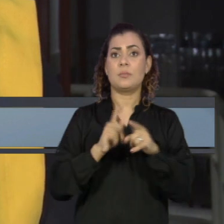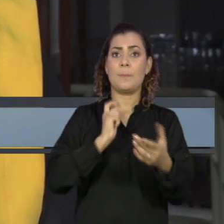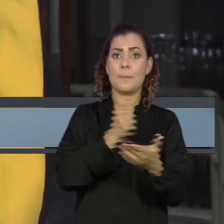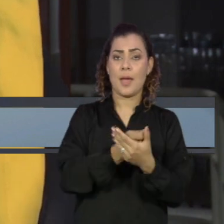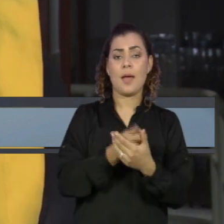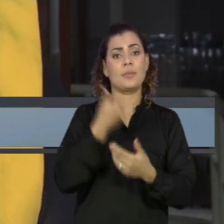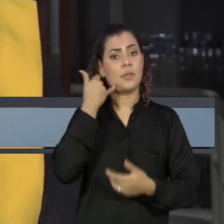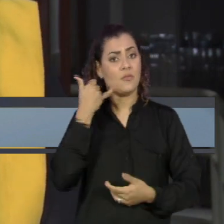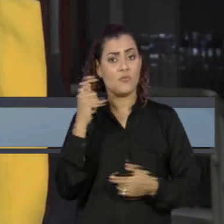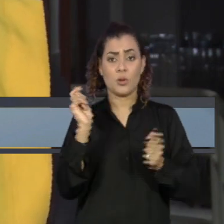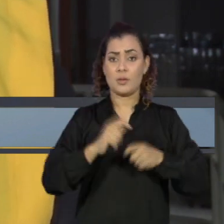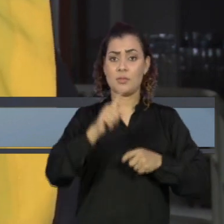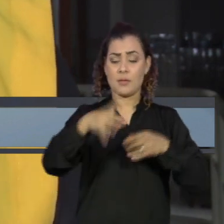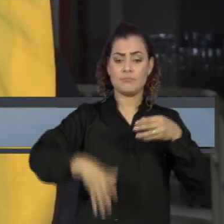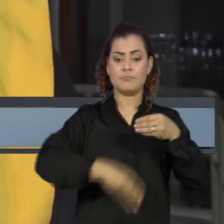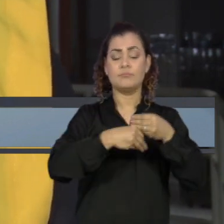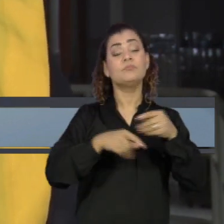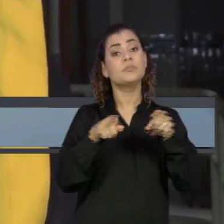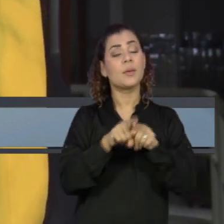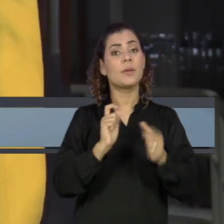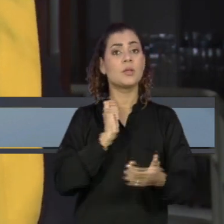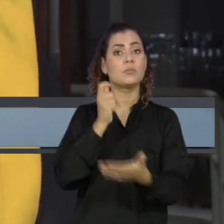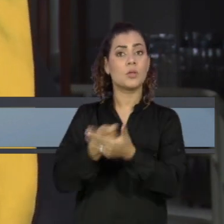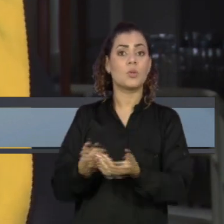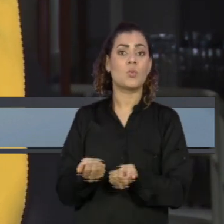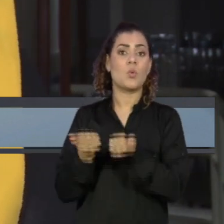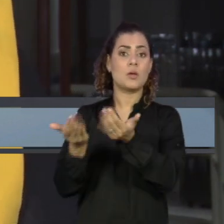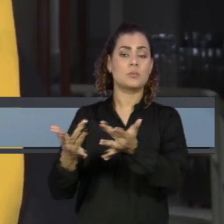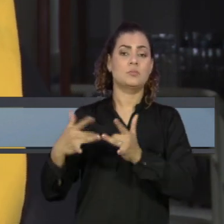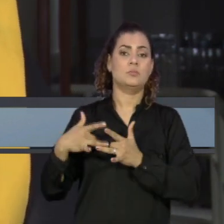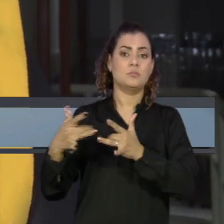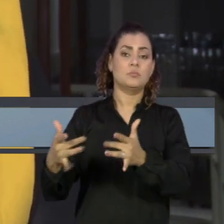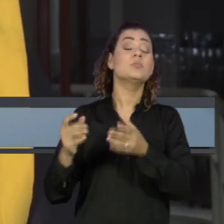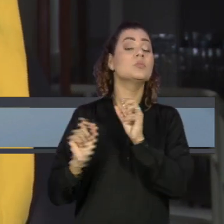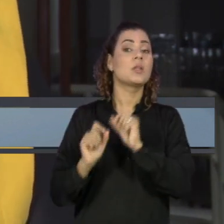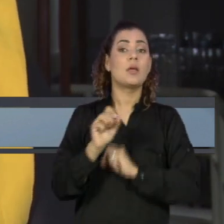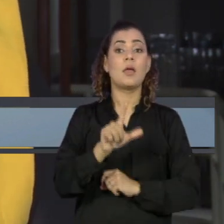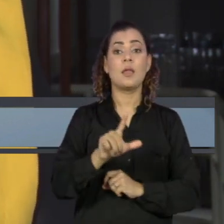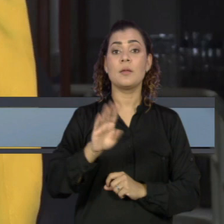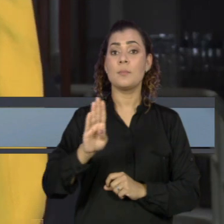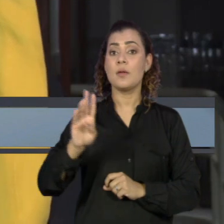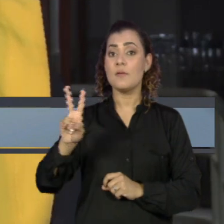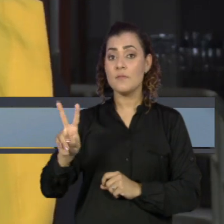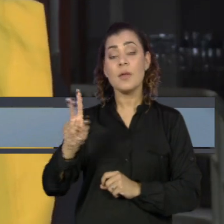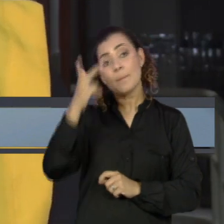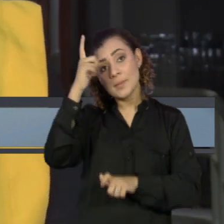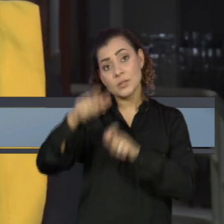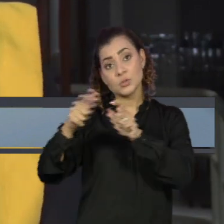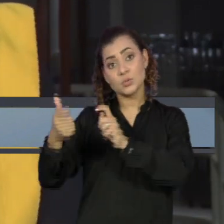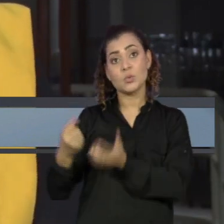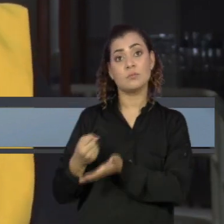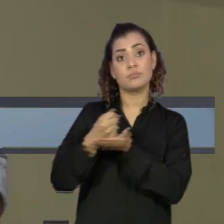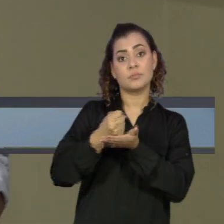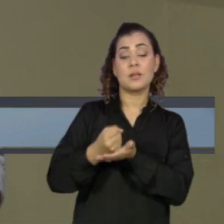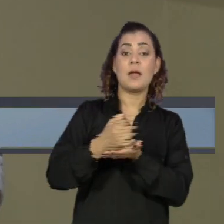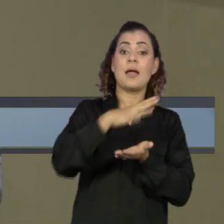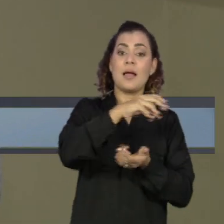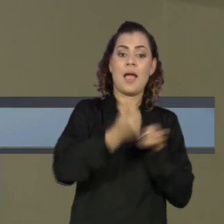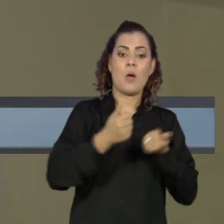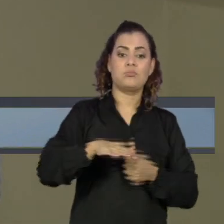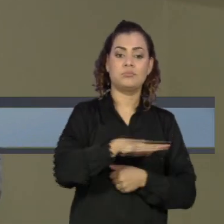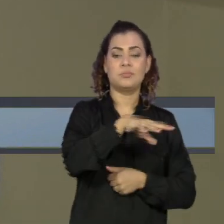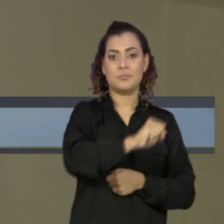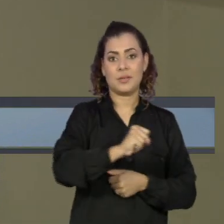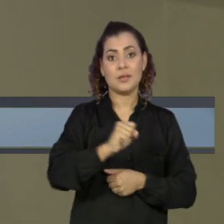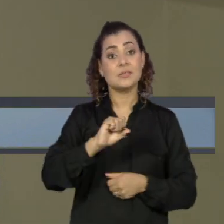telefone e também pode fazer a doação solicitando para a LBV que vá alguém receber a doação em sua residência. De São